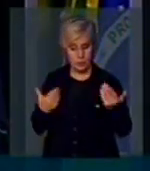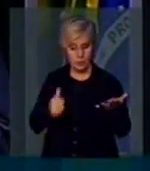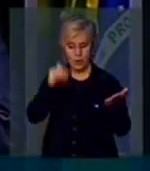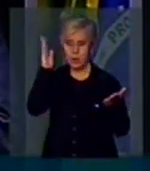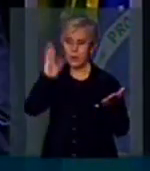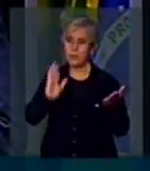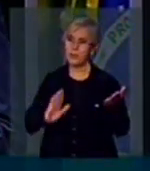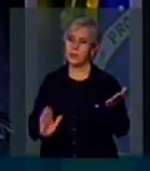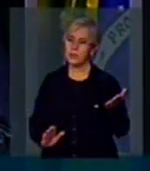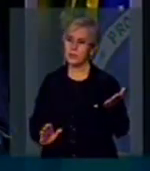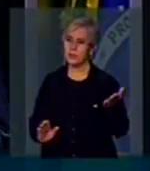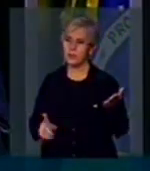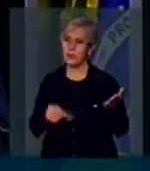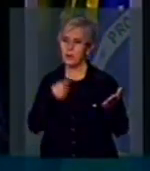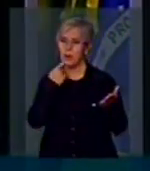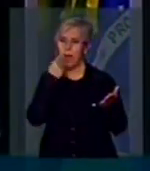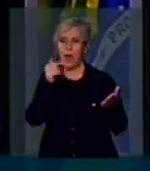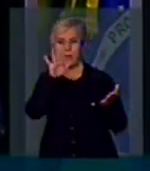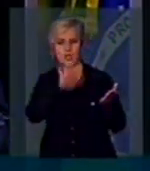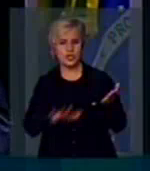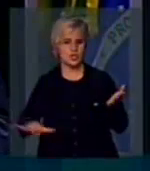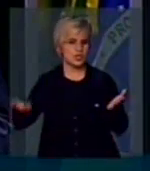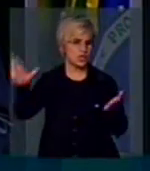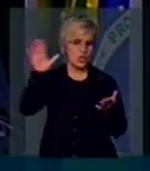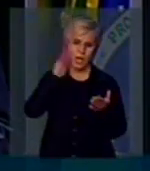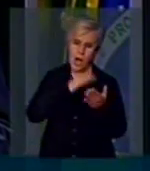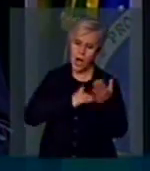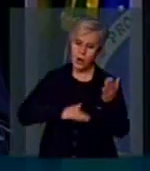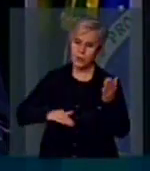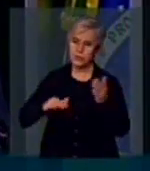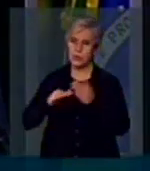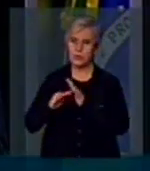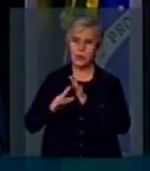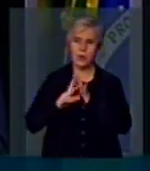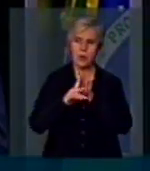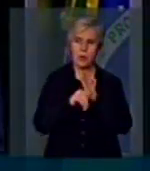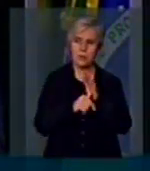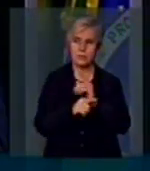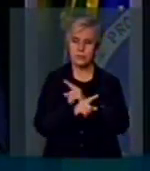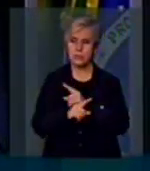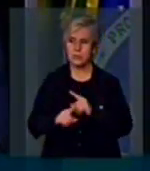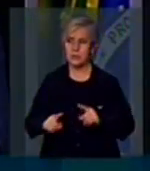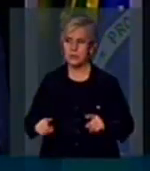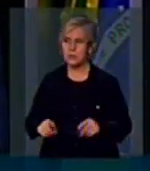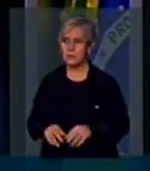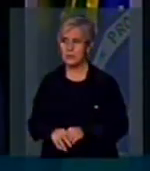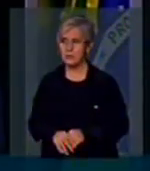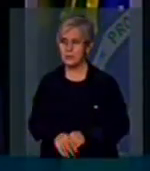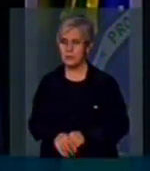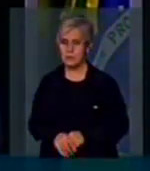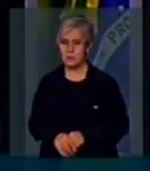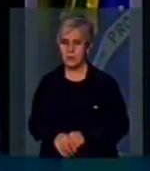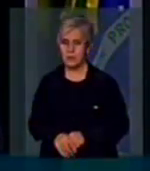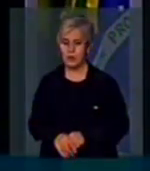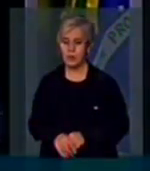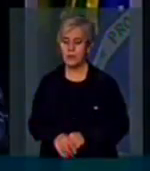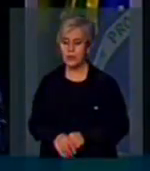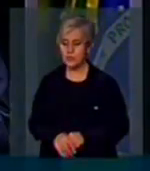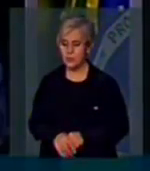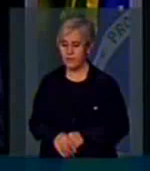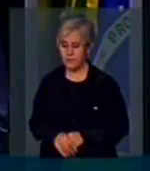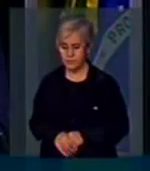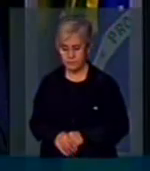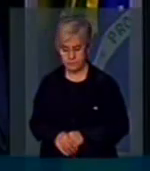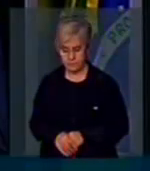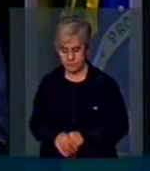falarmos, nós não podemos generalizar político com corrupção. Há uma diferença muito grande. Ou porque